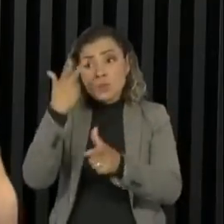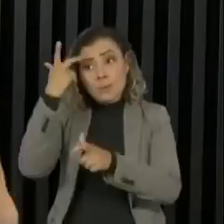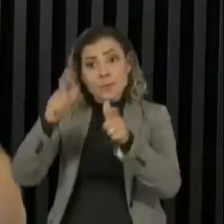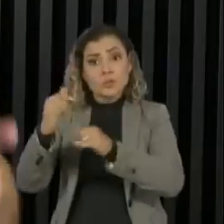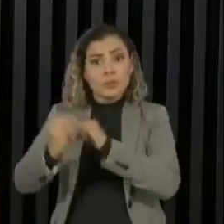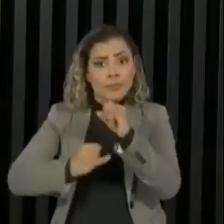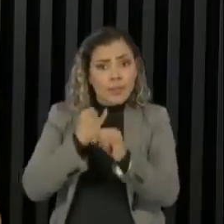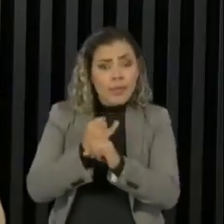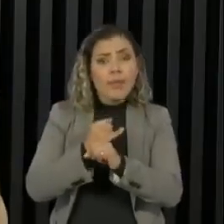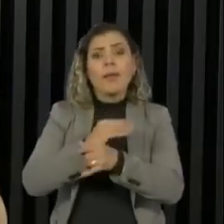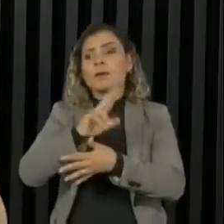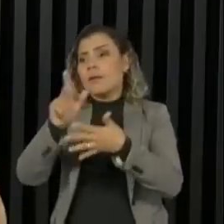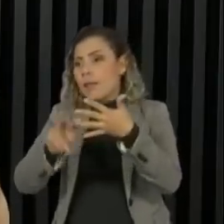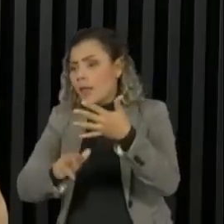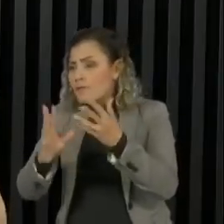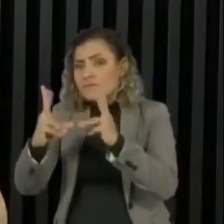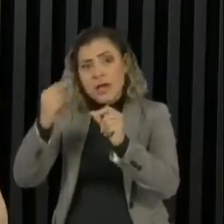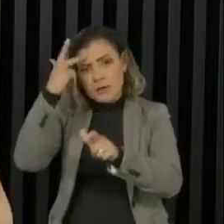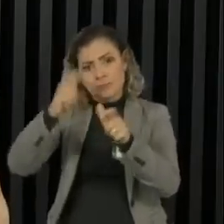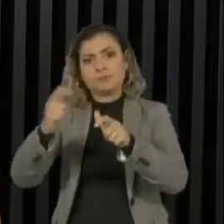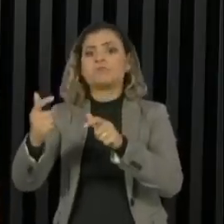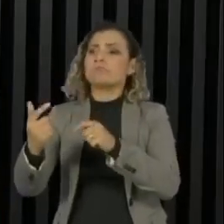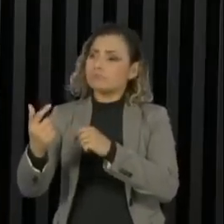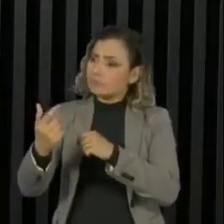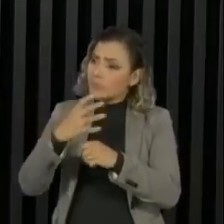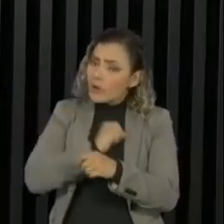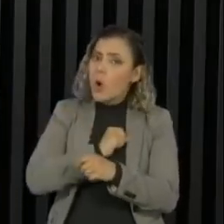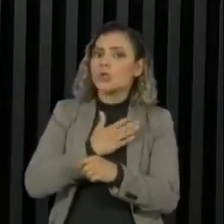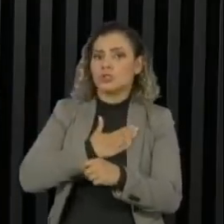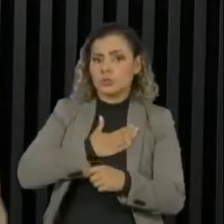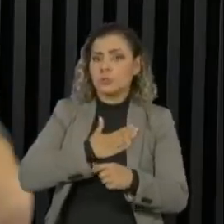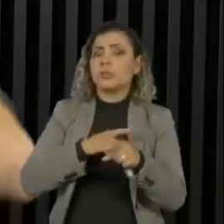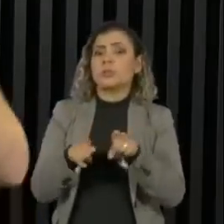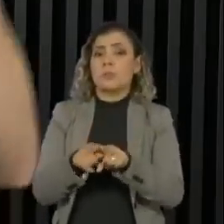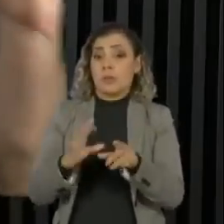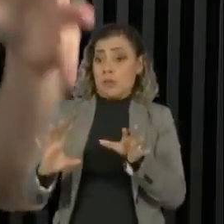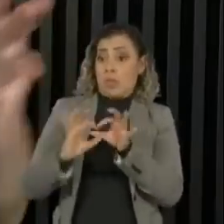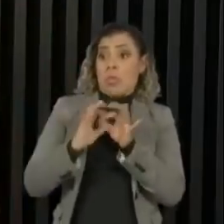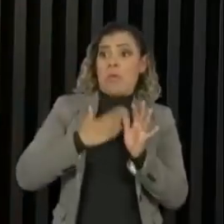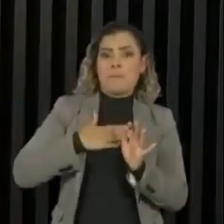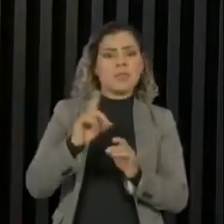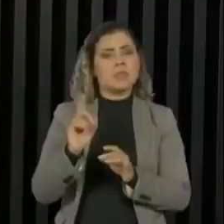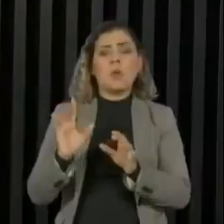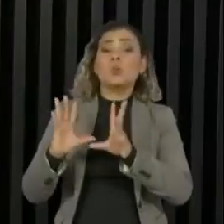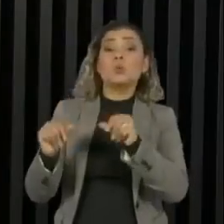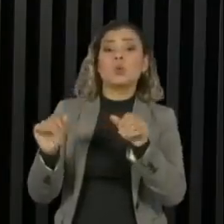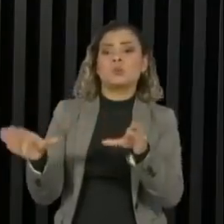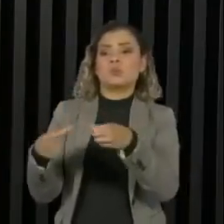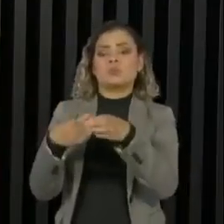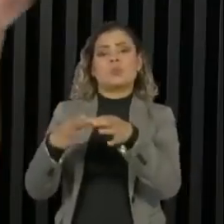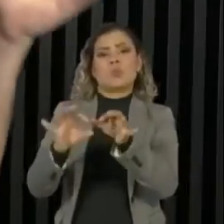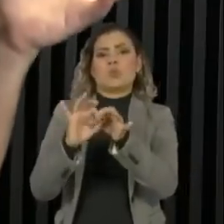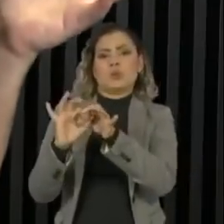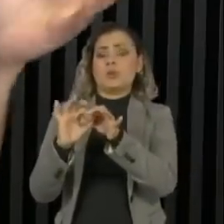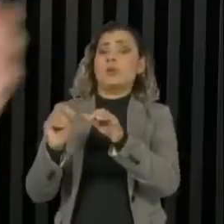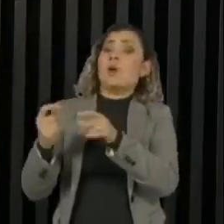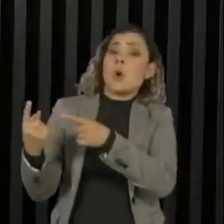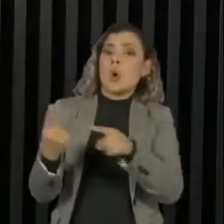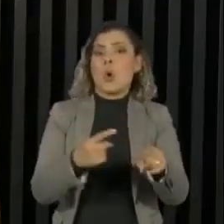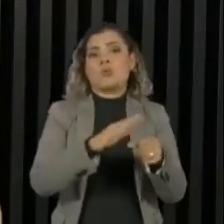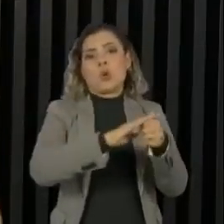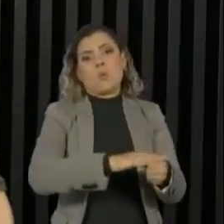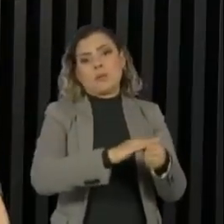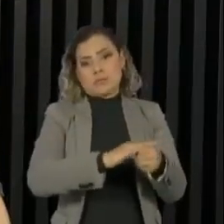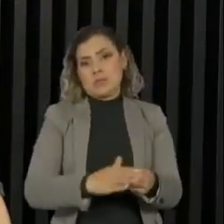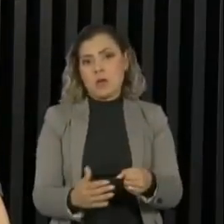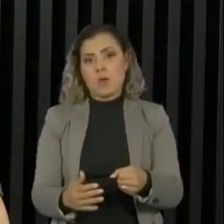digital, dentro da produção de conteúdo, que estão unidas, não a mim, mas todos unidos juntos, na luta contra esse movimento de opressão que a